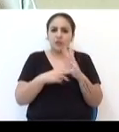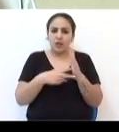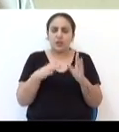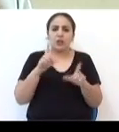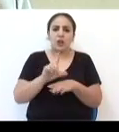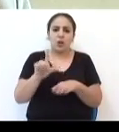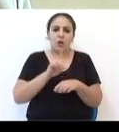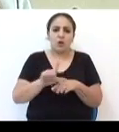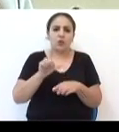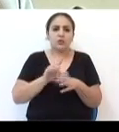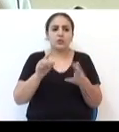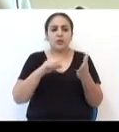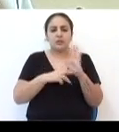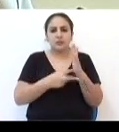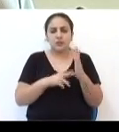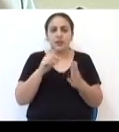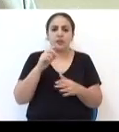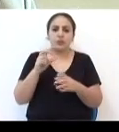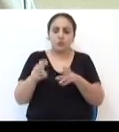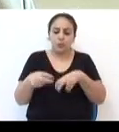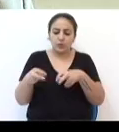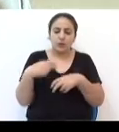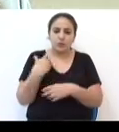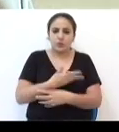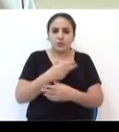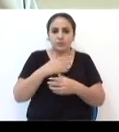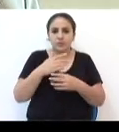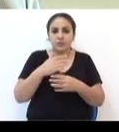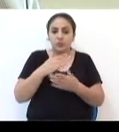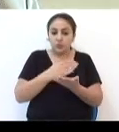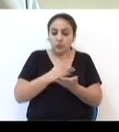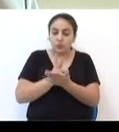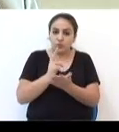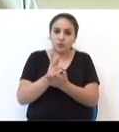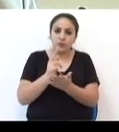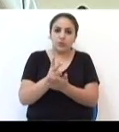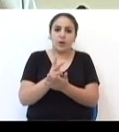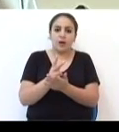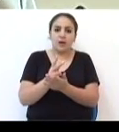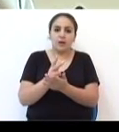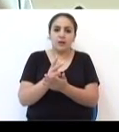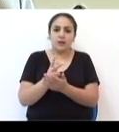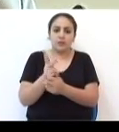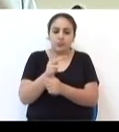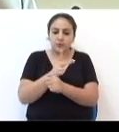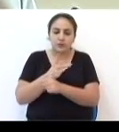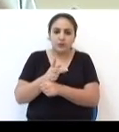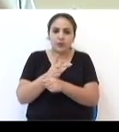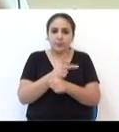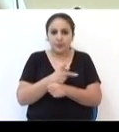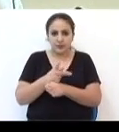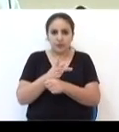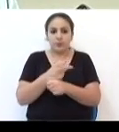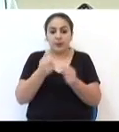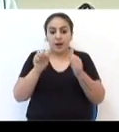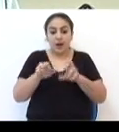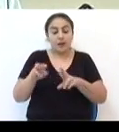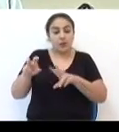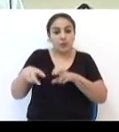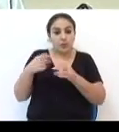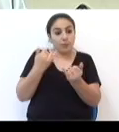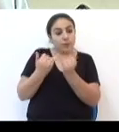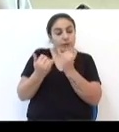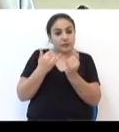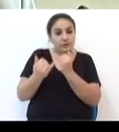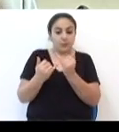Rural, porque nós queremos estender também esse processo de monitoramento para a área rural. Há exemplos que já acontece